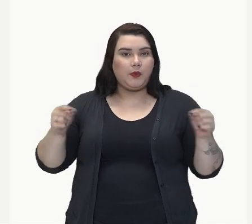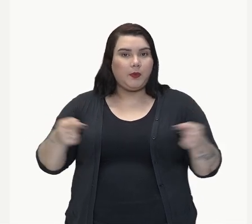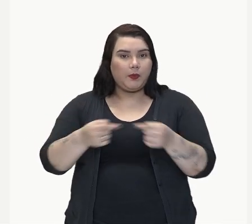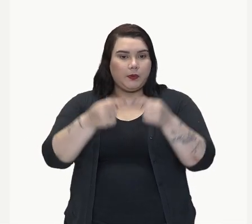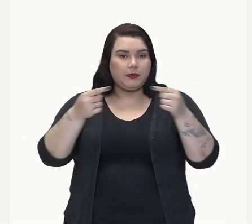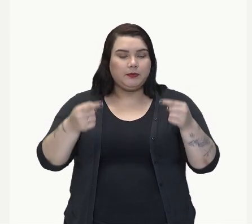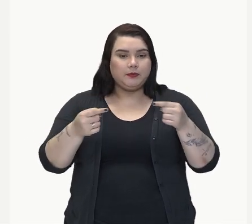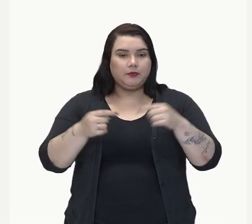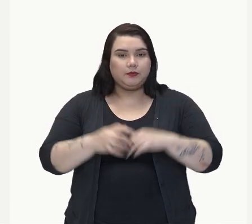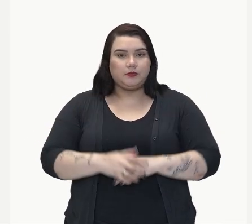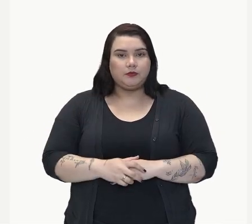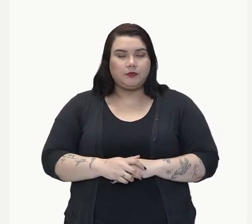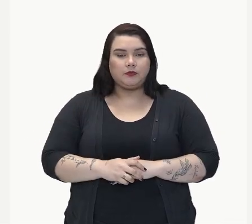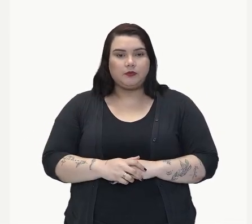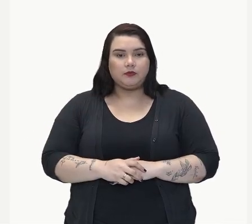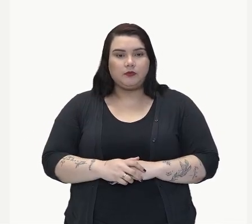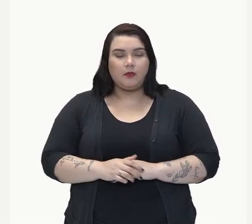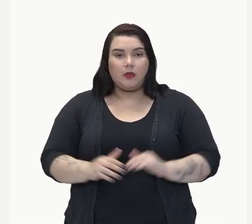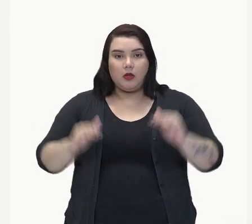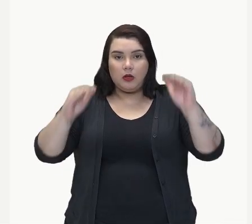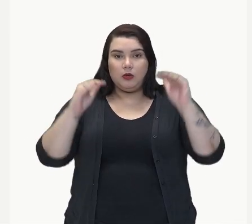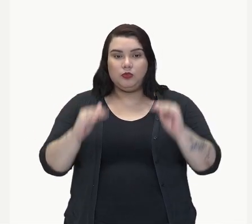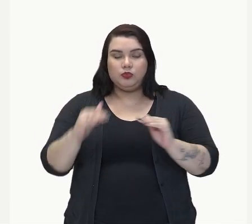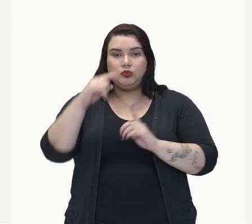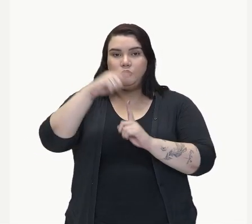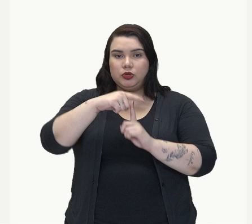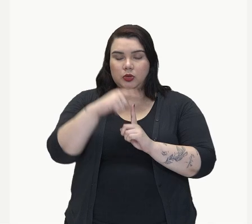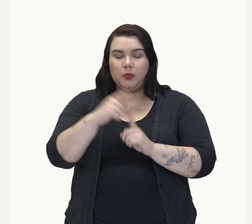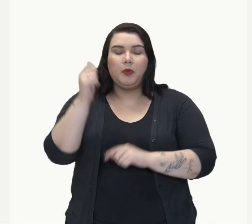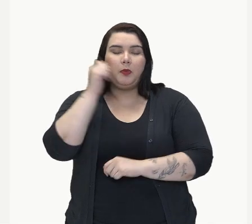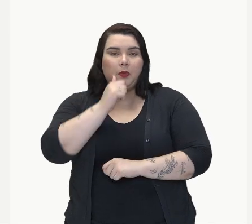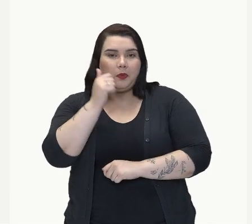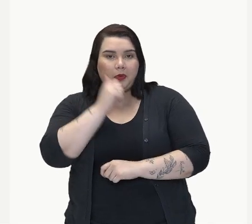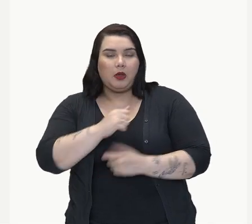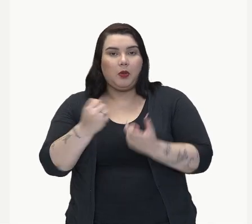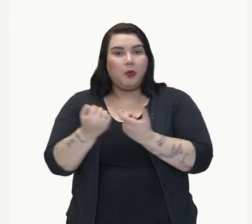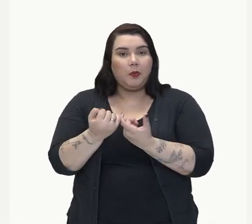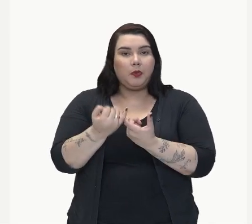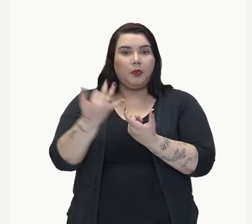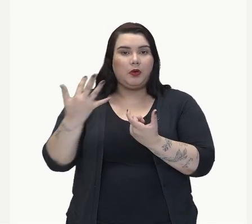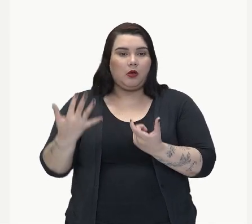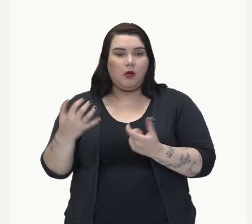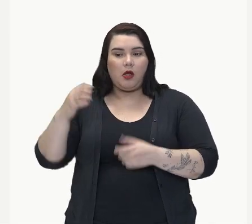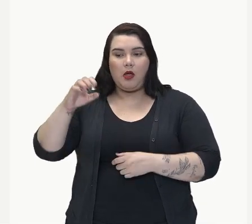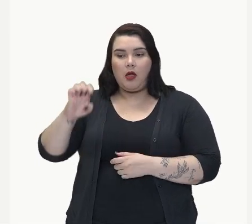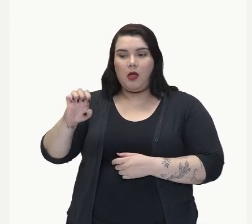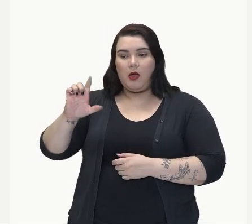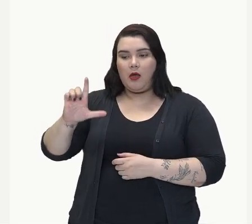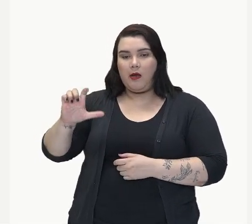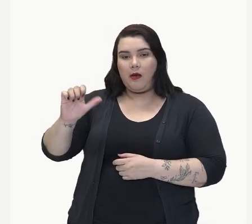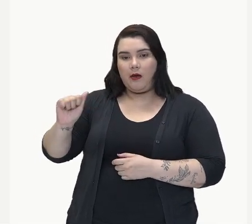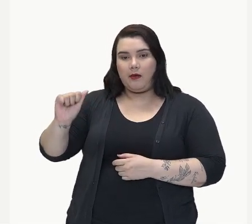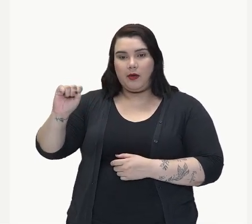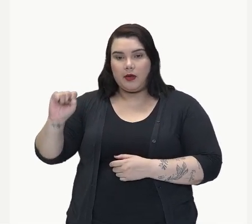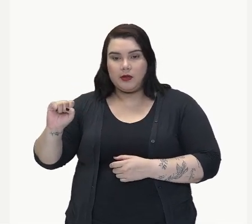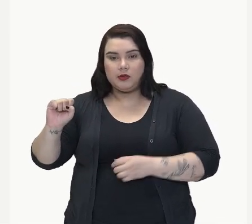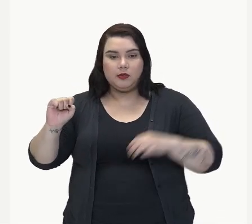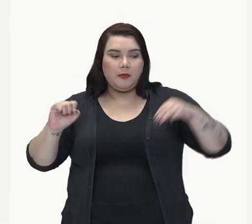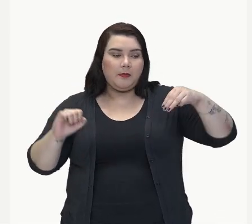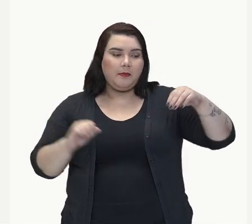E já no plural, elas mesmas disseram isso.